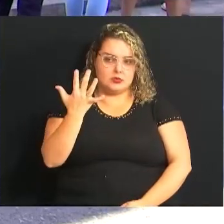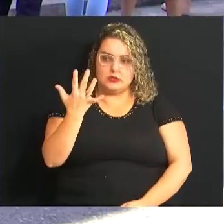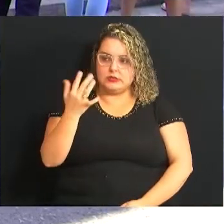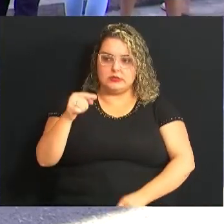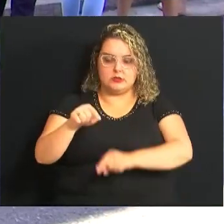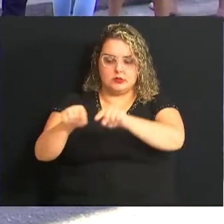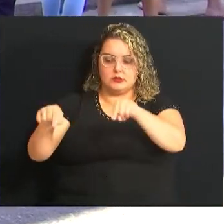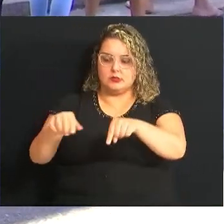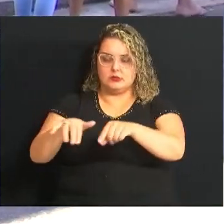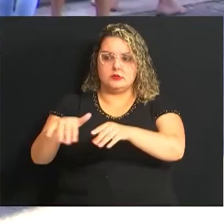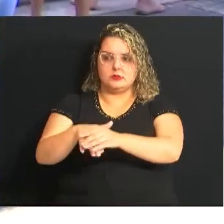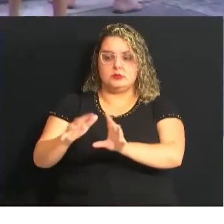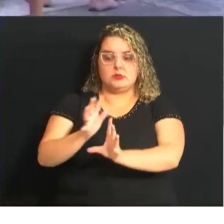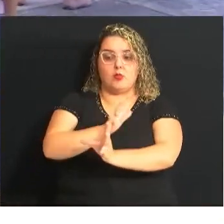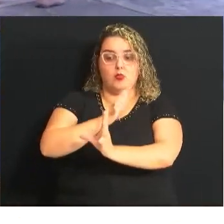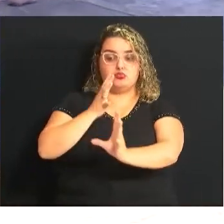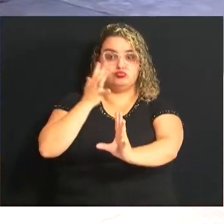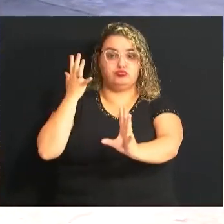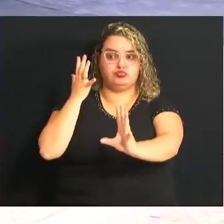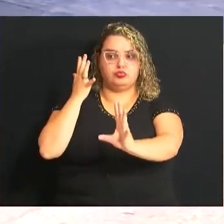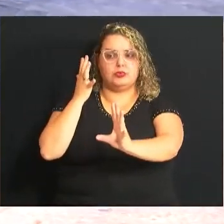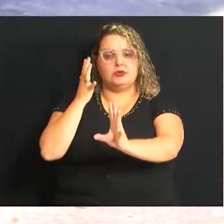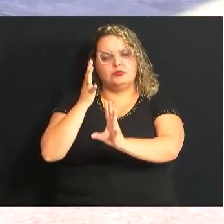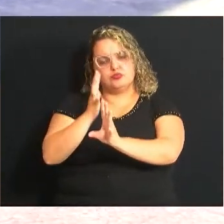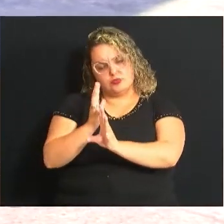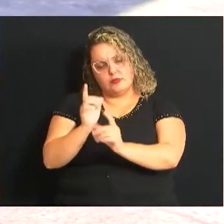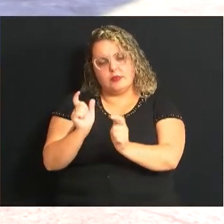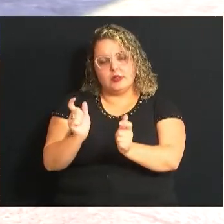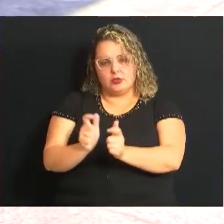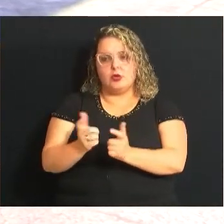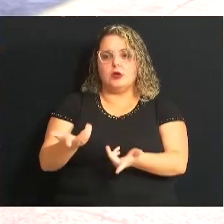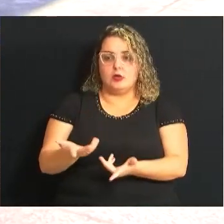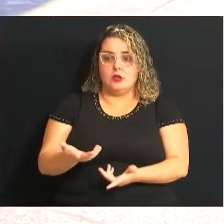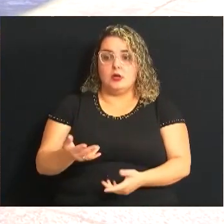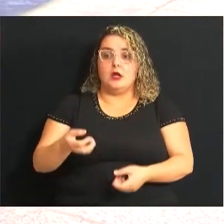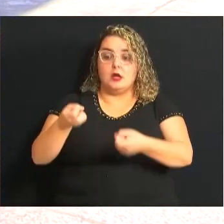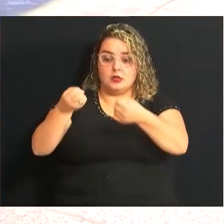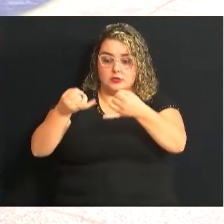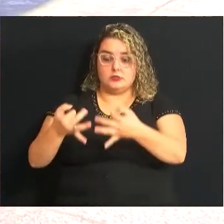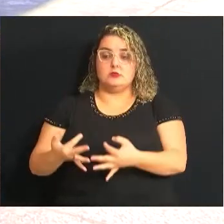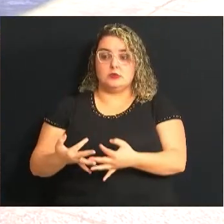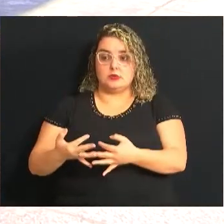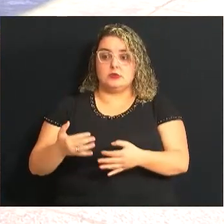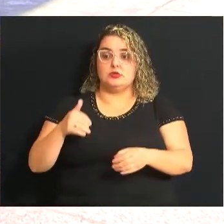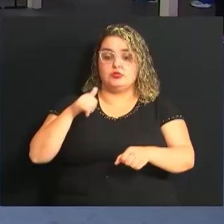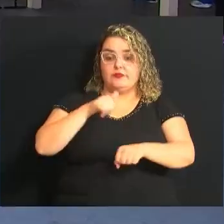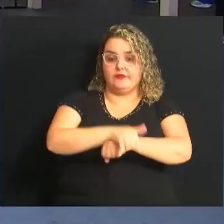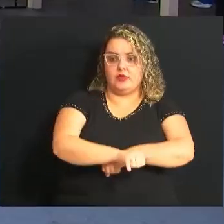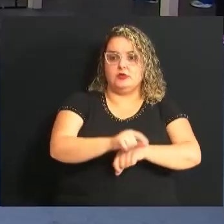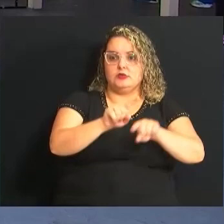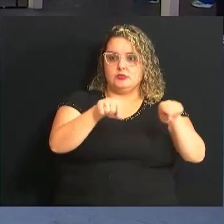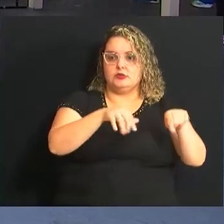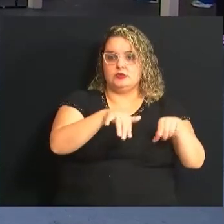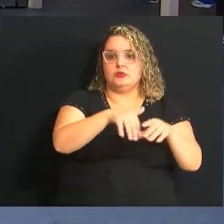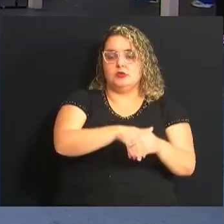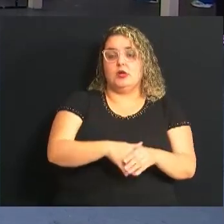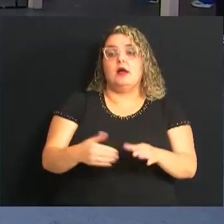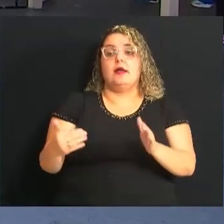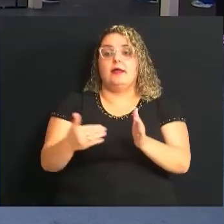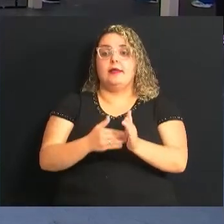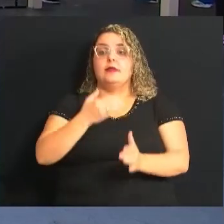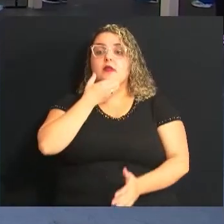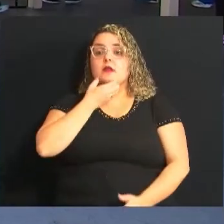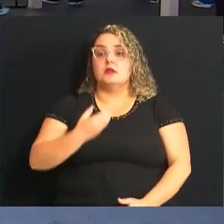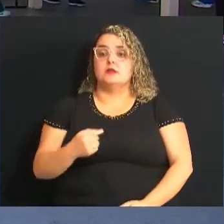não devem ocorrer no segundo Caso o eleitor não vote nos dois turnos, as justificativas de ausência no primeiro turno